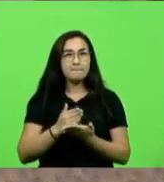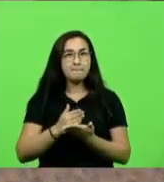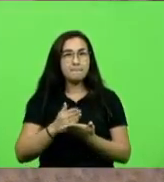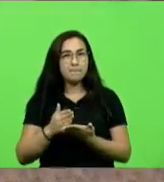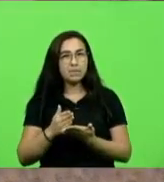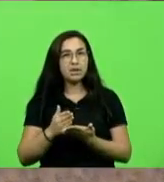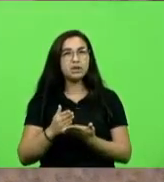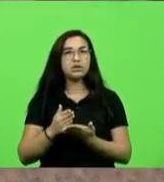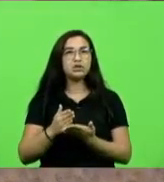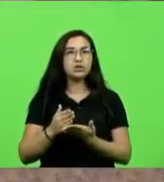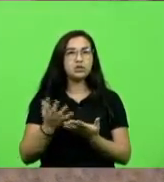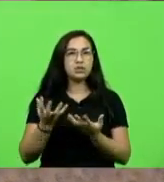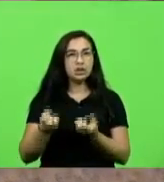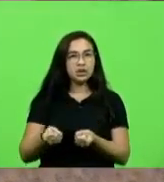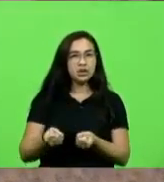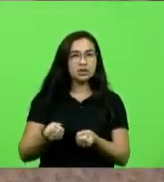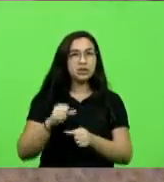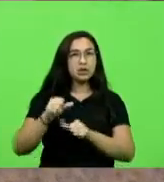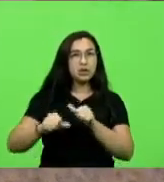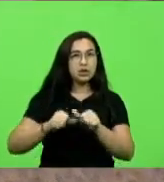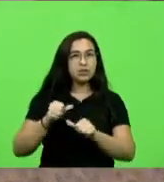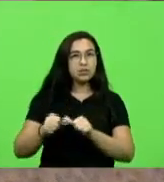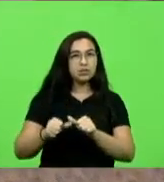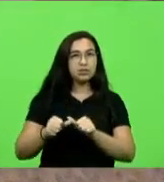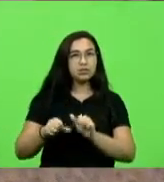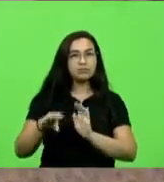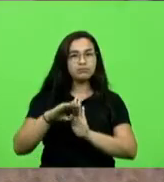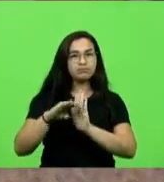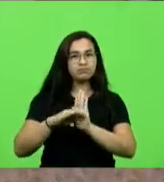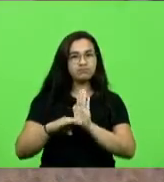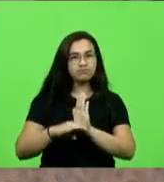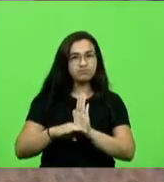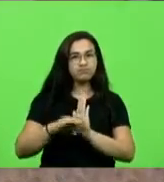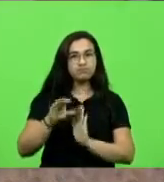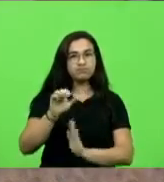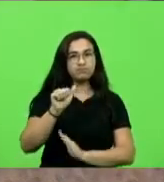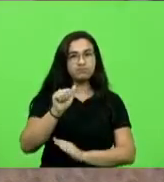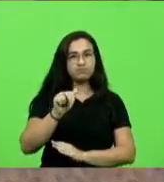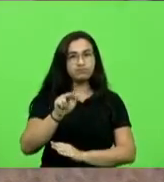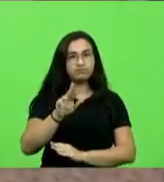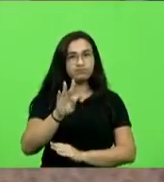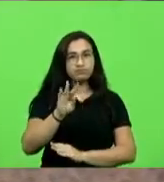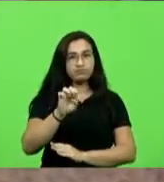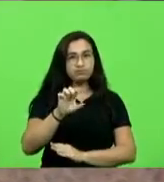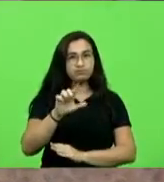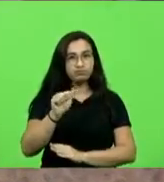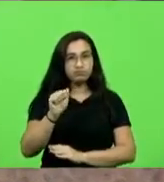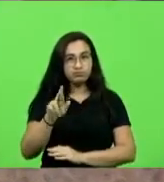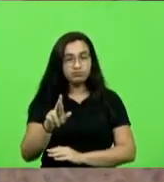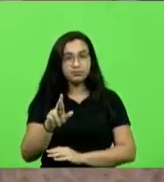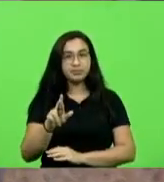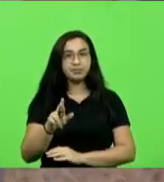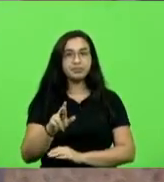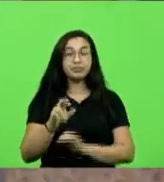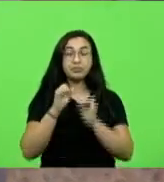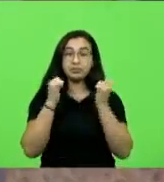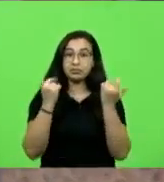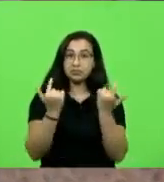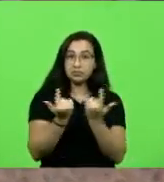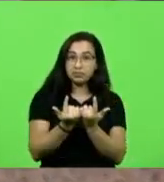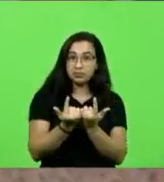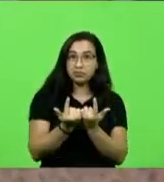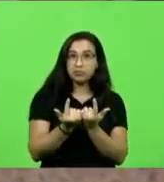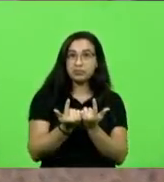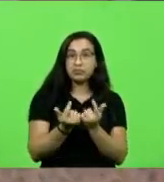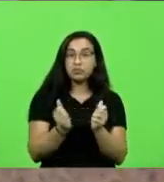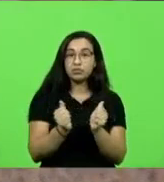quanto às medidas cautelares. A Assembleia Legislativa, por intermédio da sua